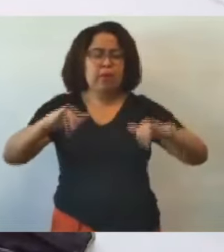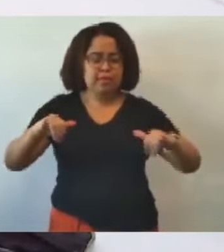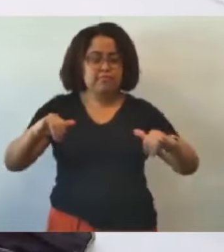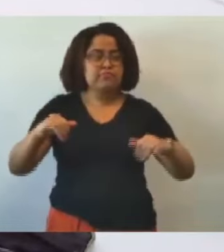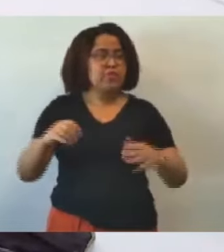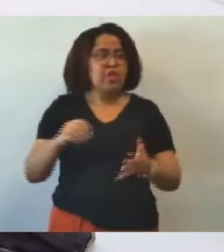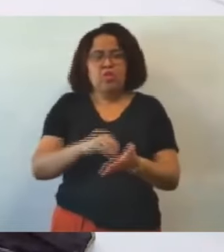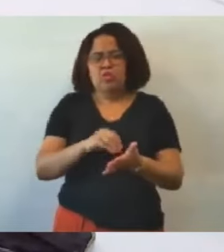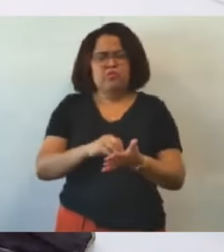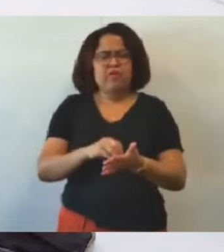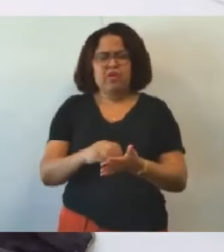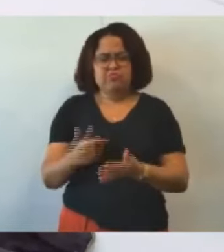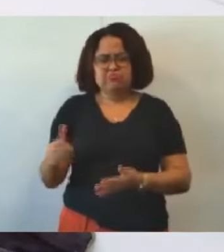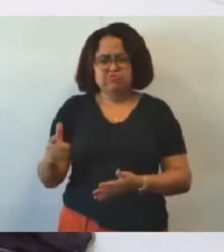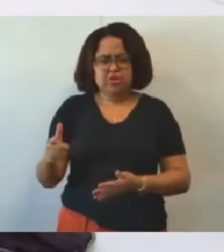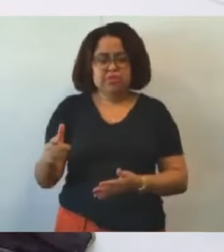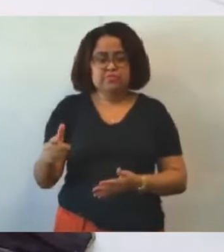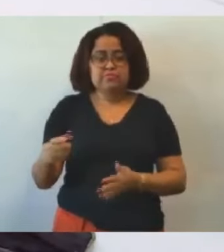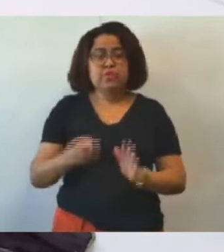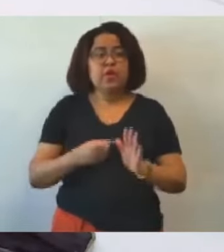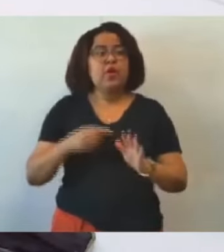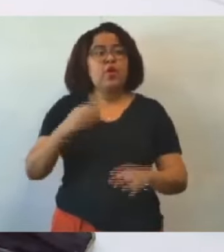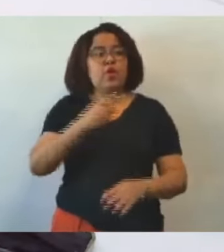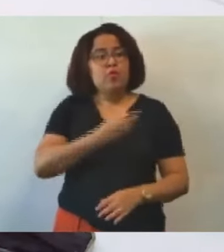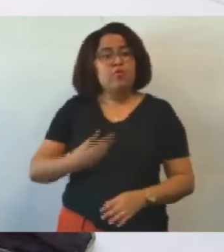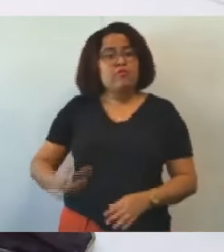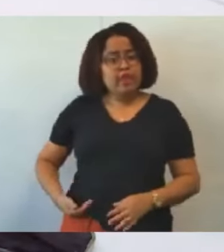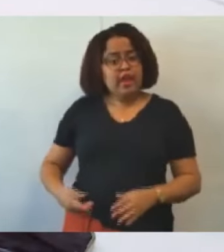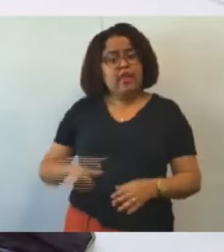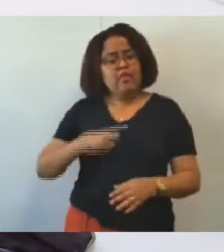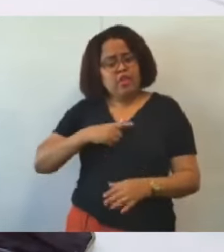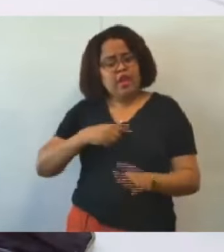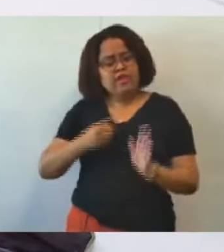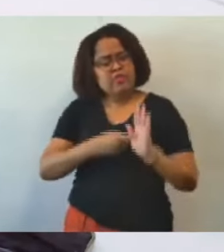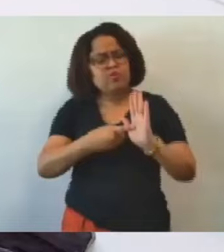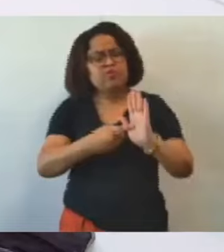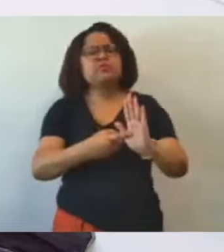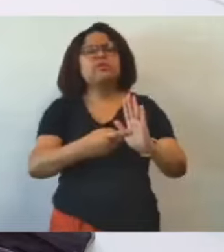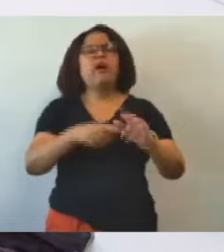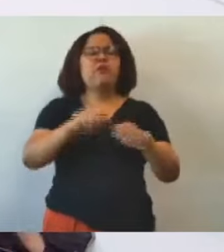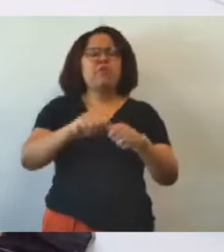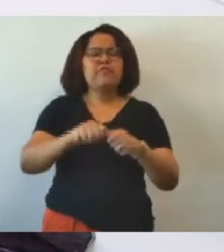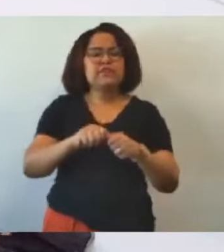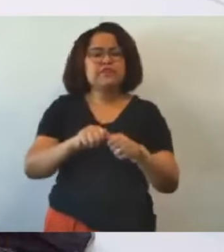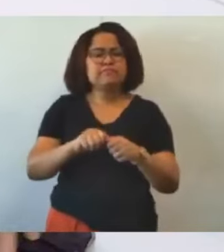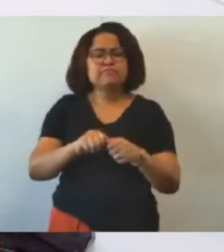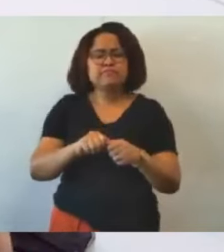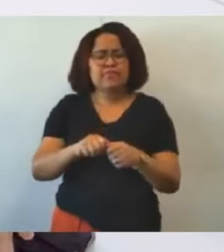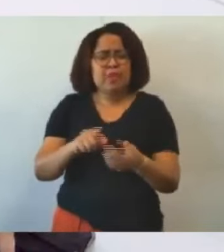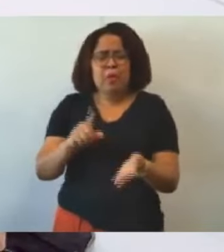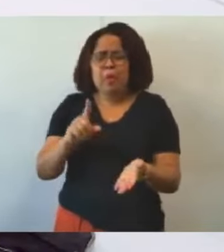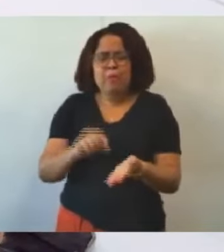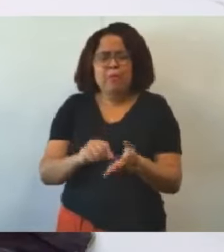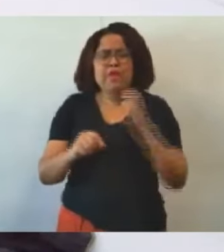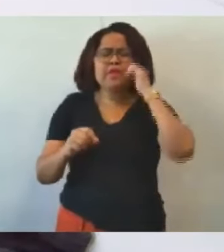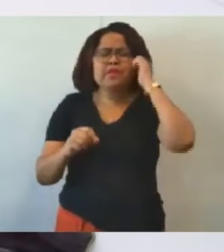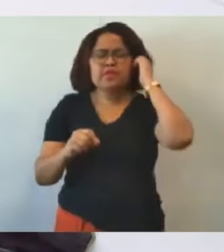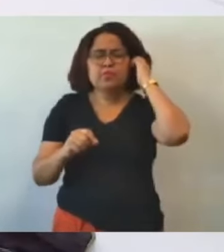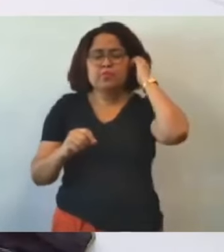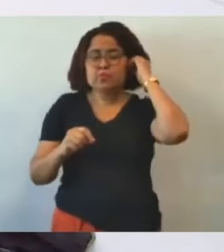demonstrar o que está fazendo mas em relação a essa infraestrutura é mínimo o básico para trabalho